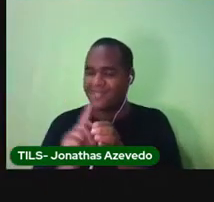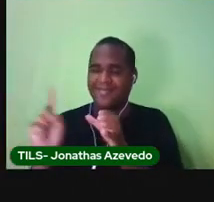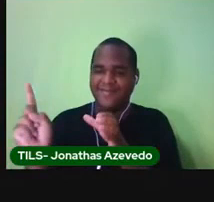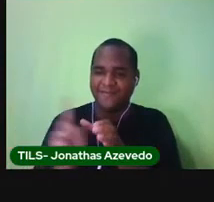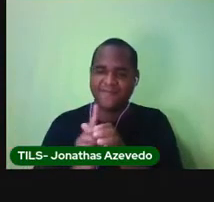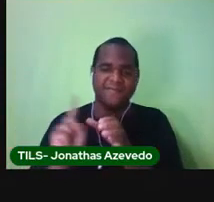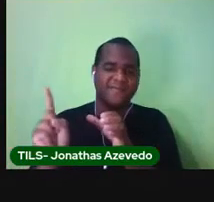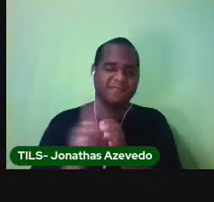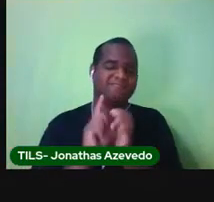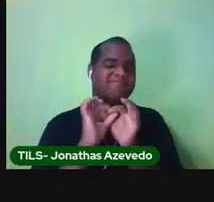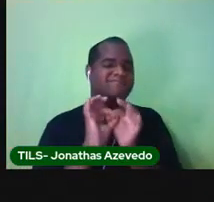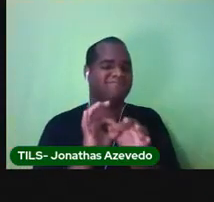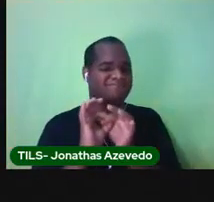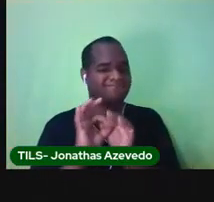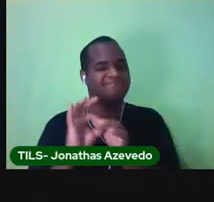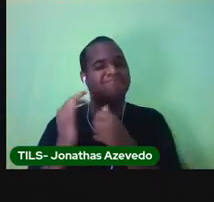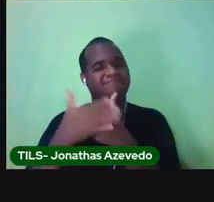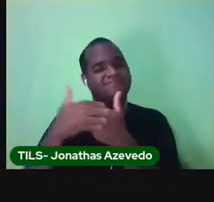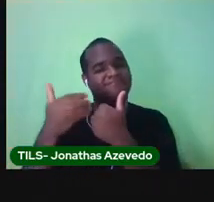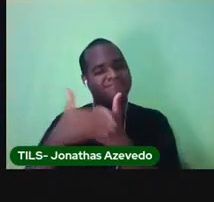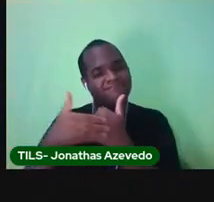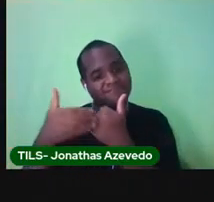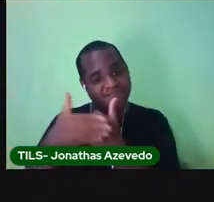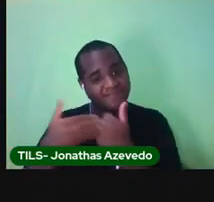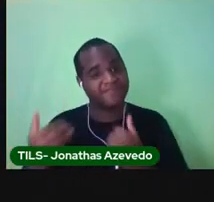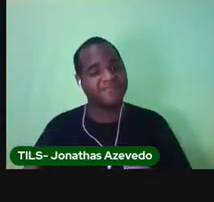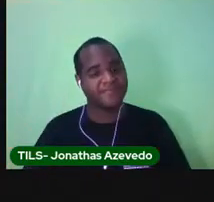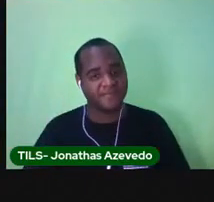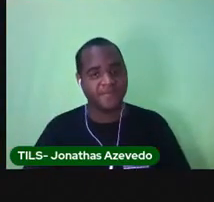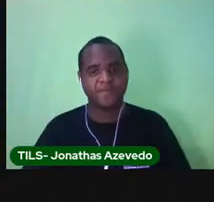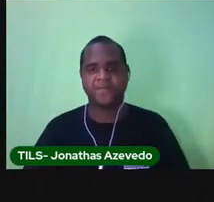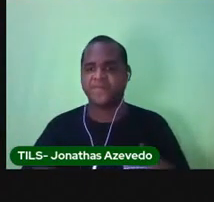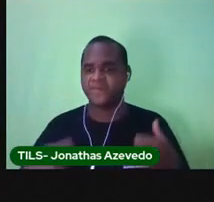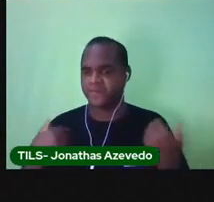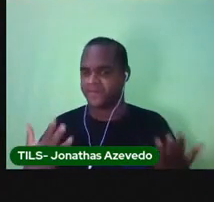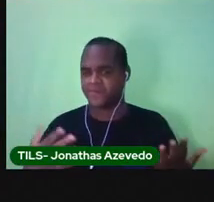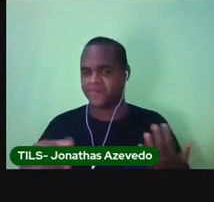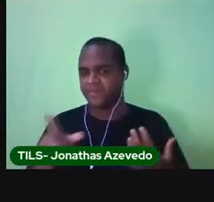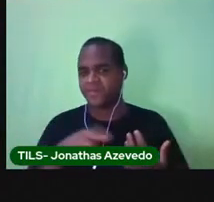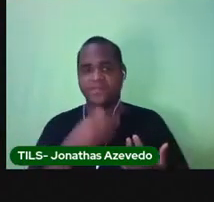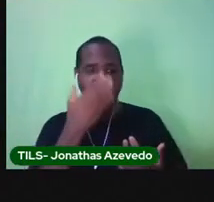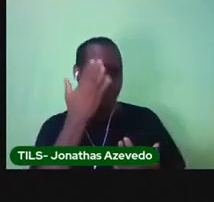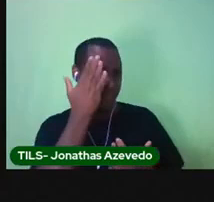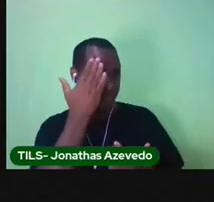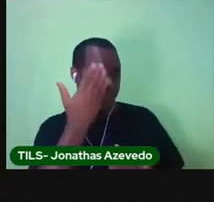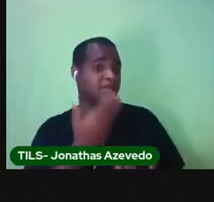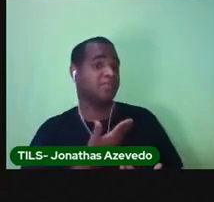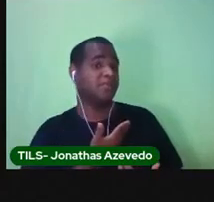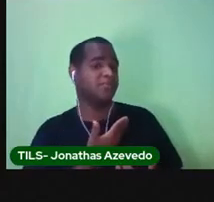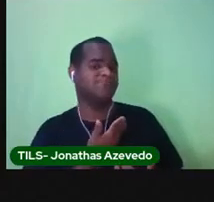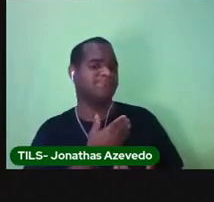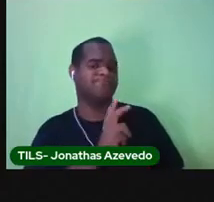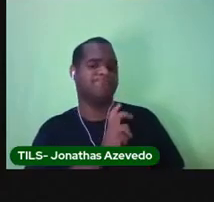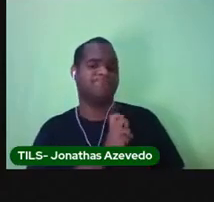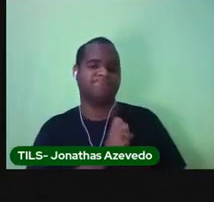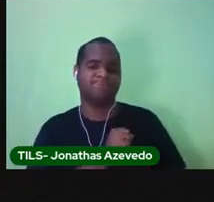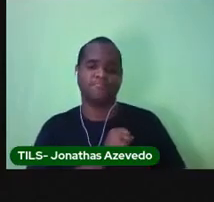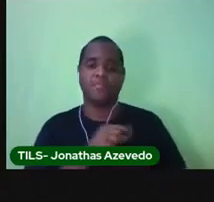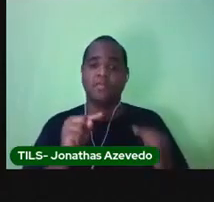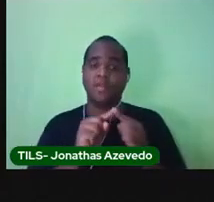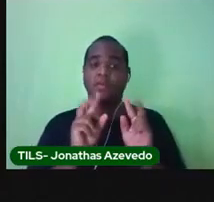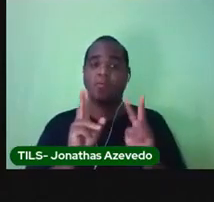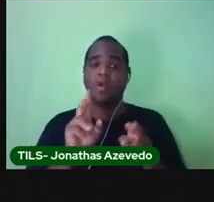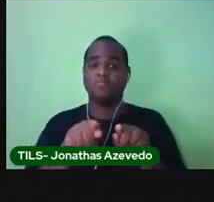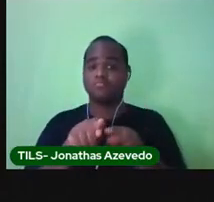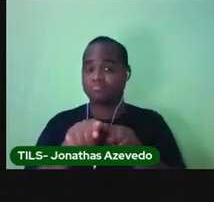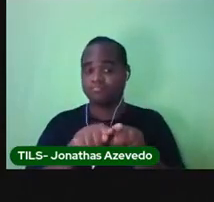que agregamos afetivamente. Assim, tem aquele amigo que a gente ama como se fosse um